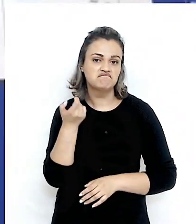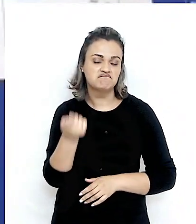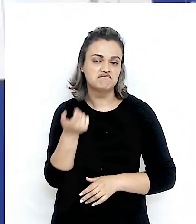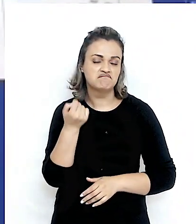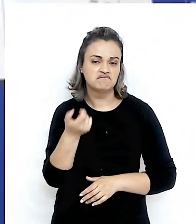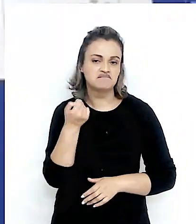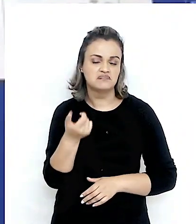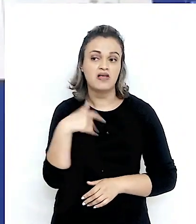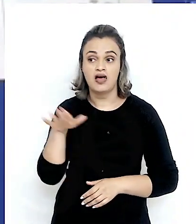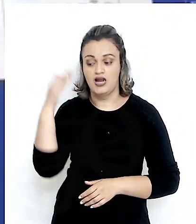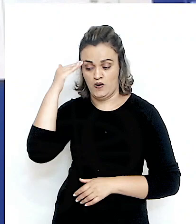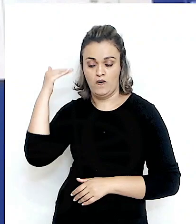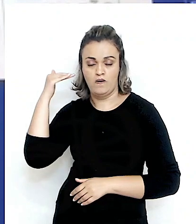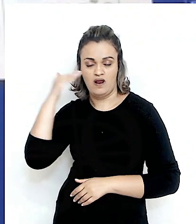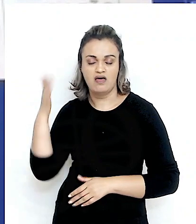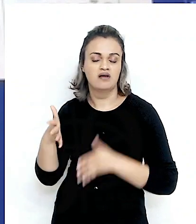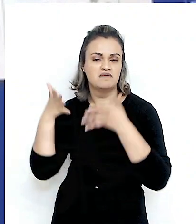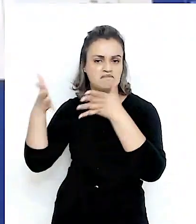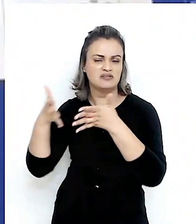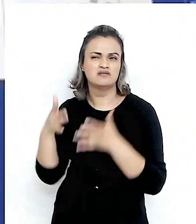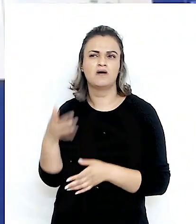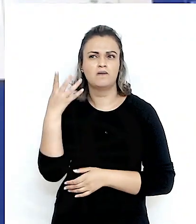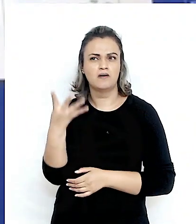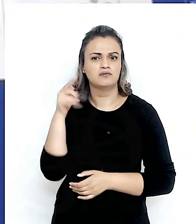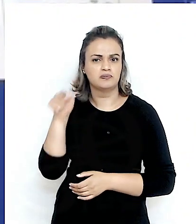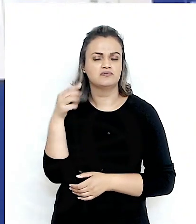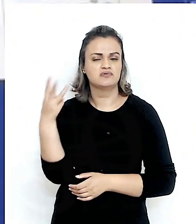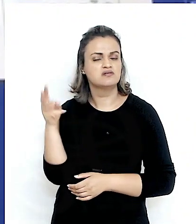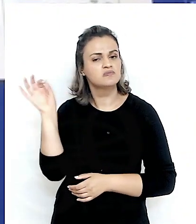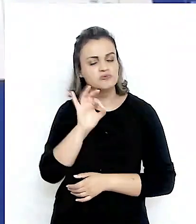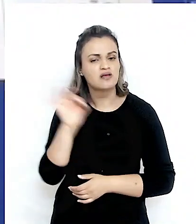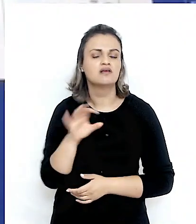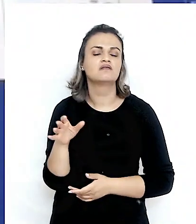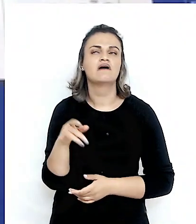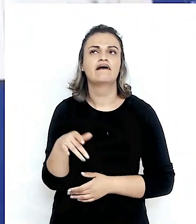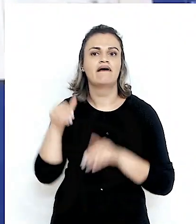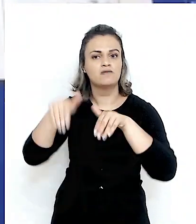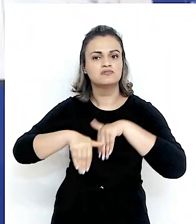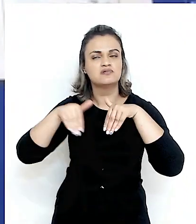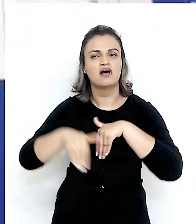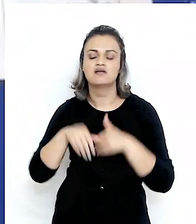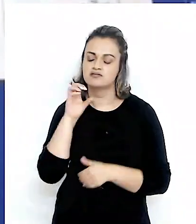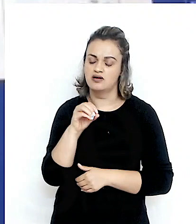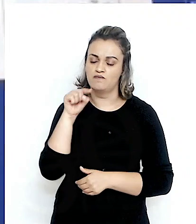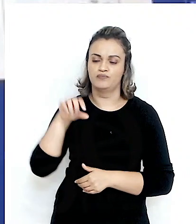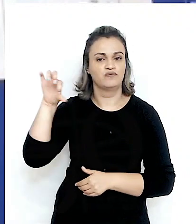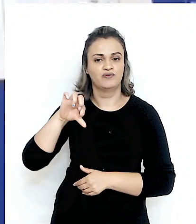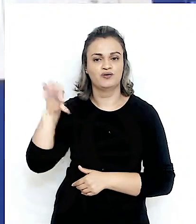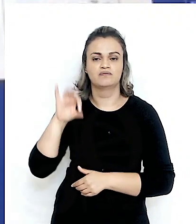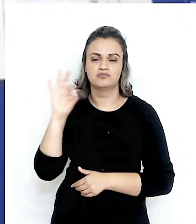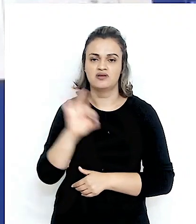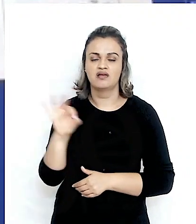no caso da Coreia, essa participação, ela é de 4,3%, no caso da Austrália, 0,99%,